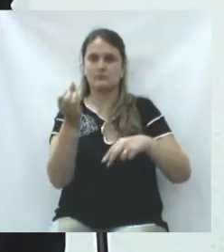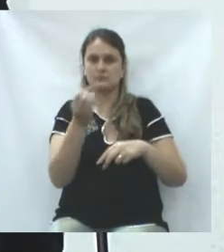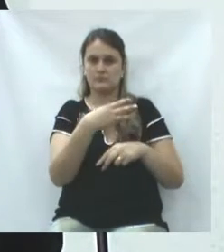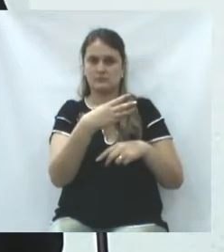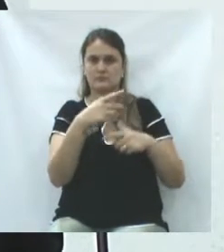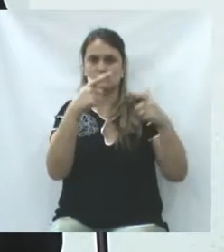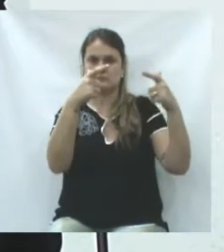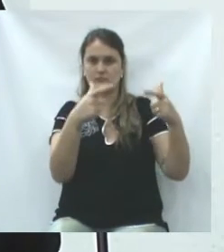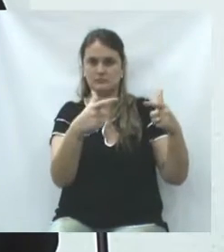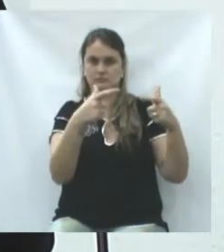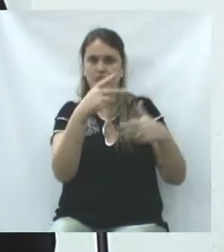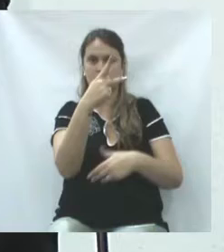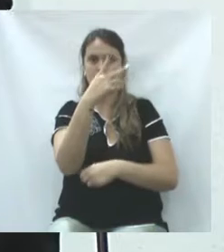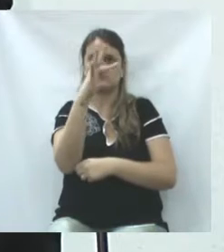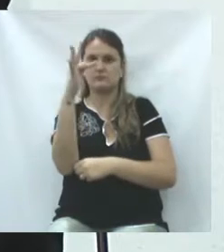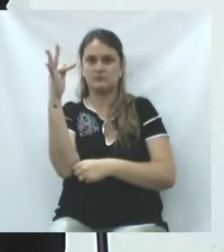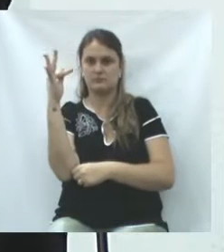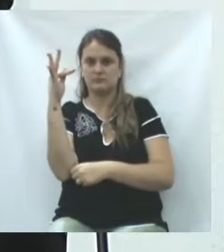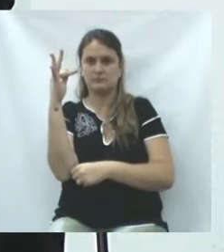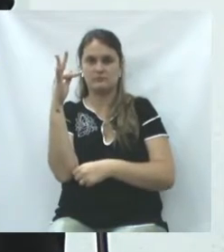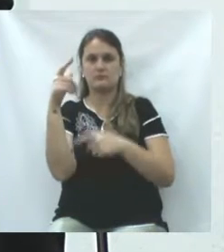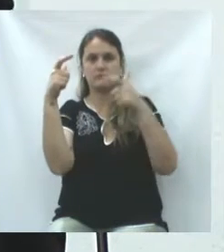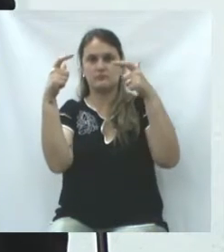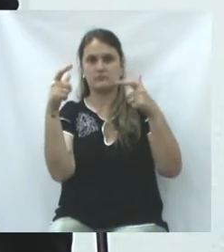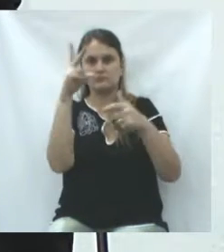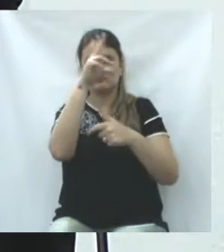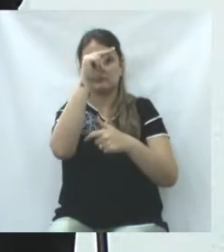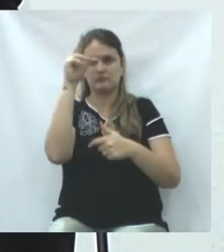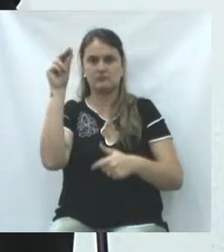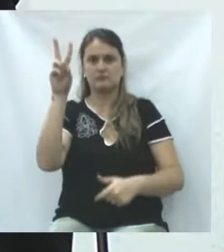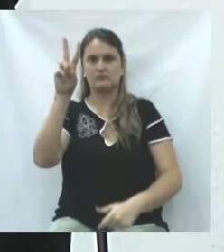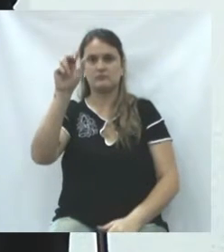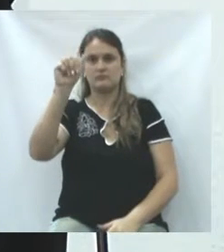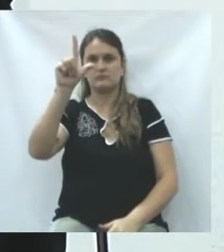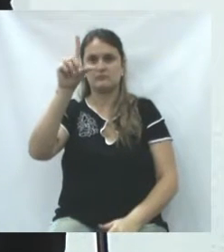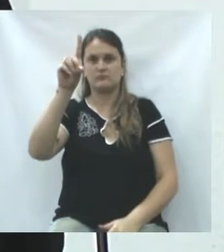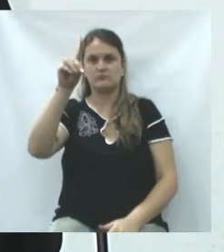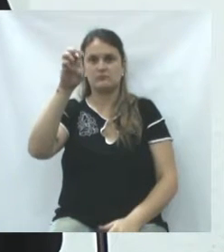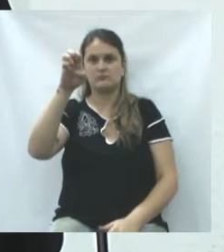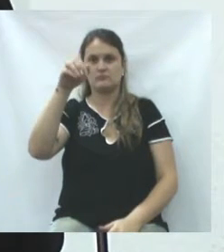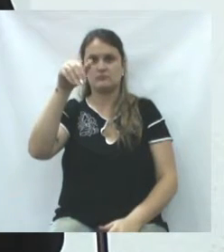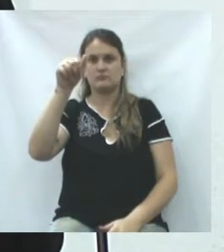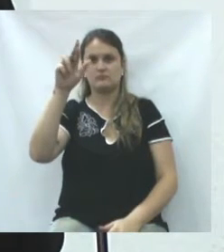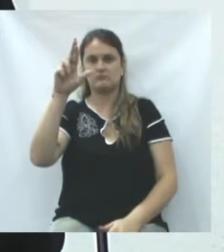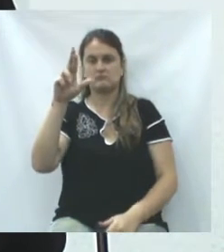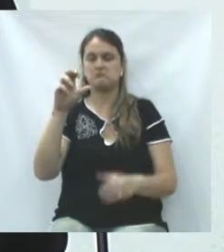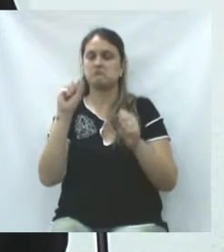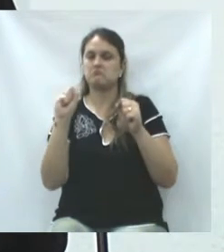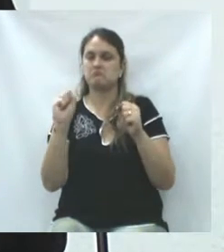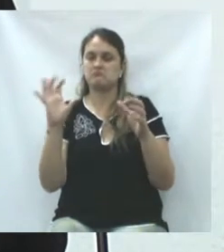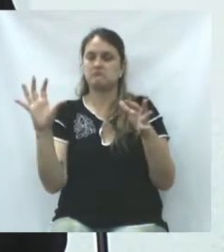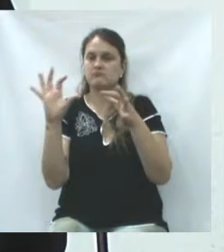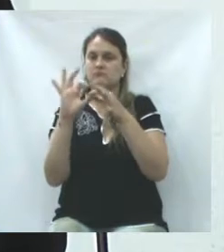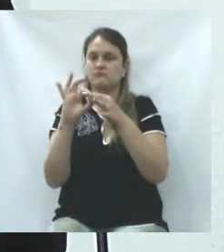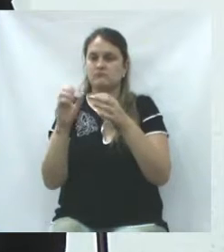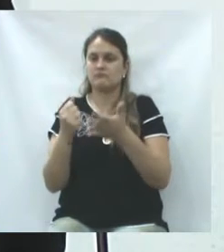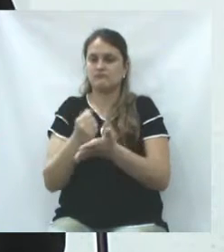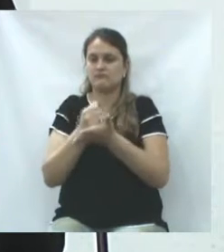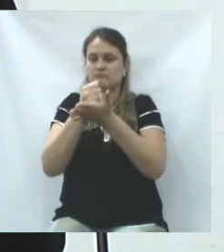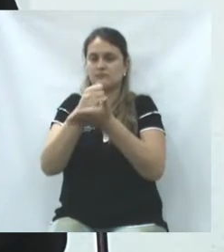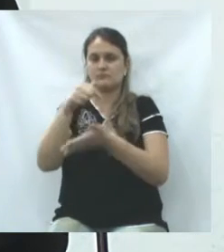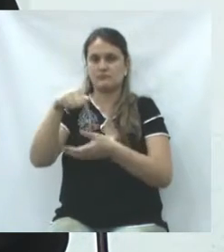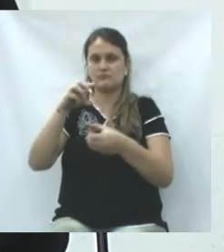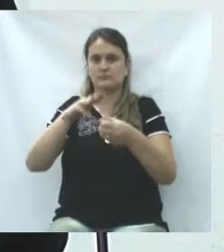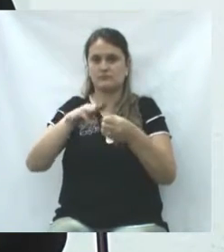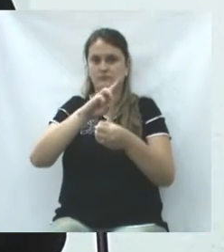presídio ali no município de Paula Freitas, onde o prefeito Valdemar Capelete dispôs a ser um aliado e tenho certeza